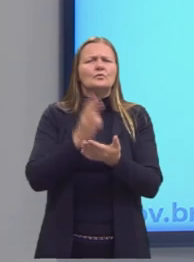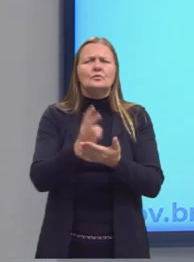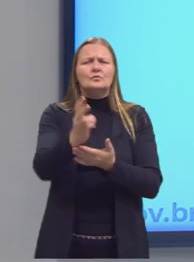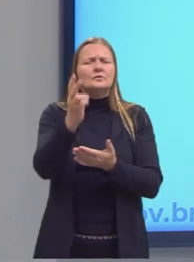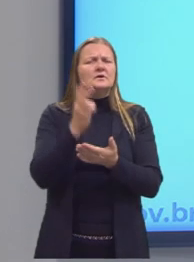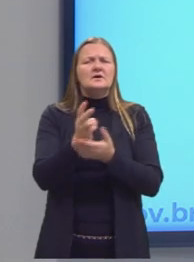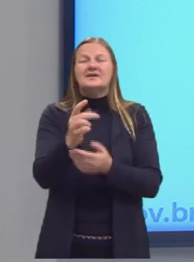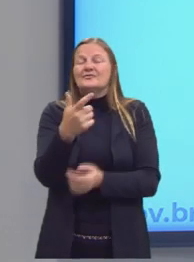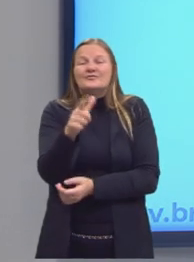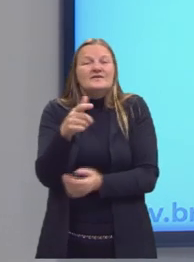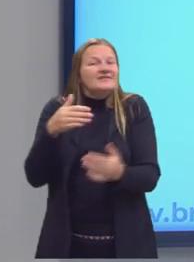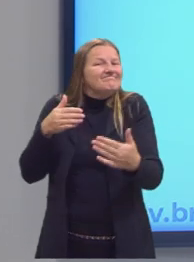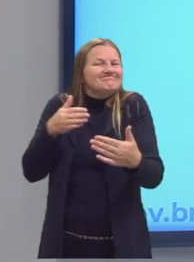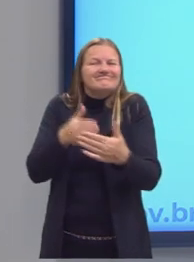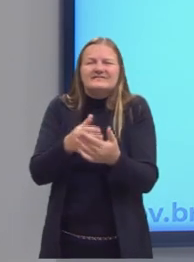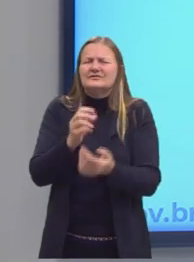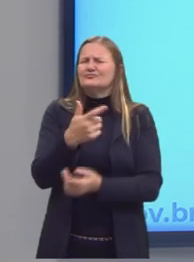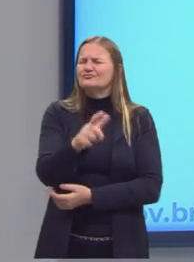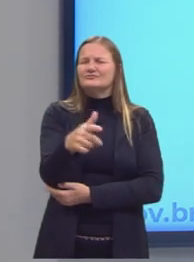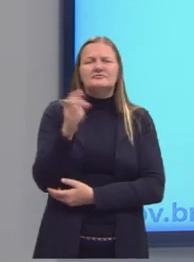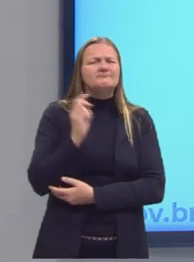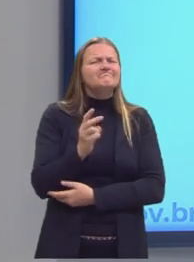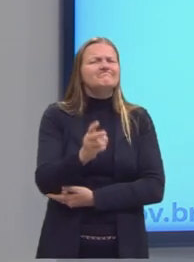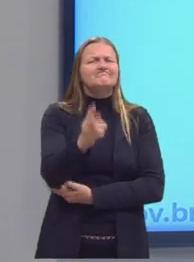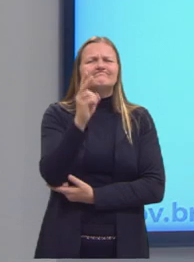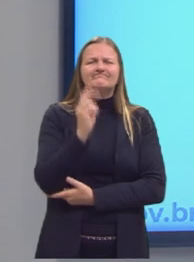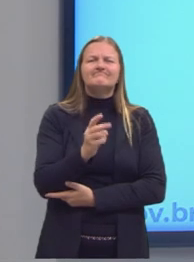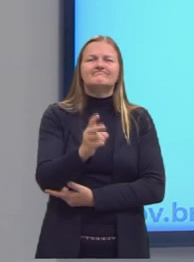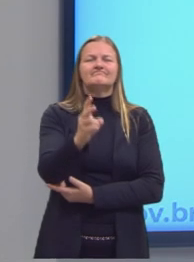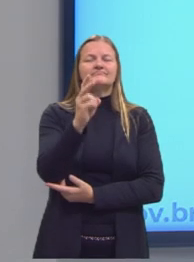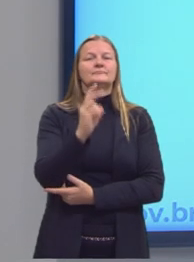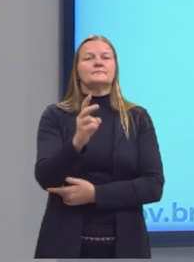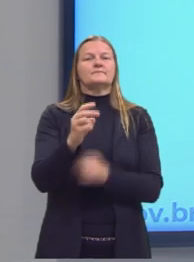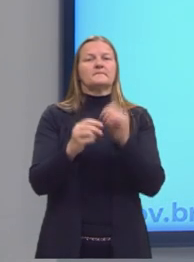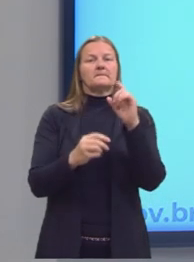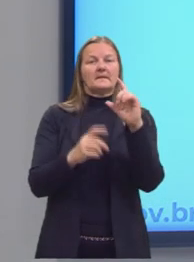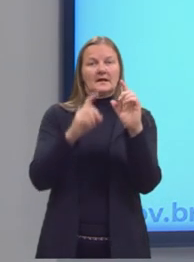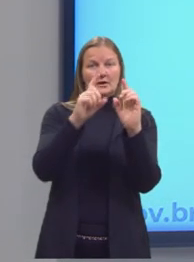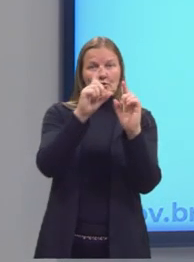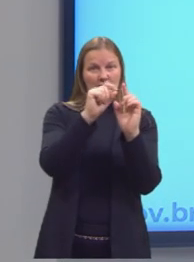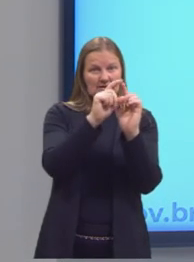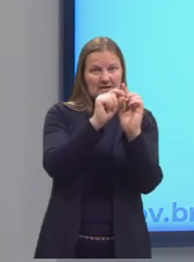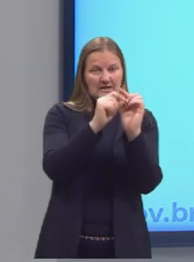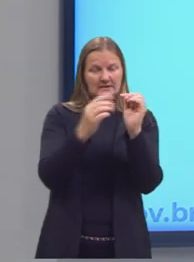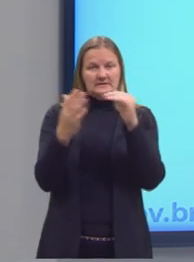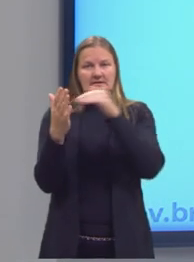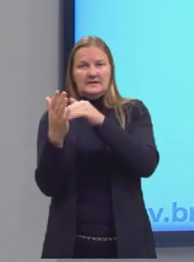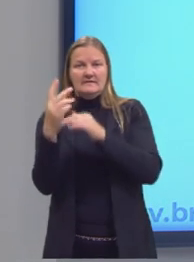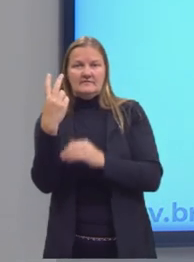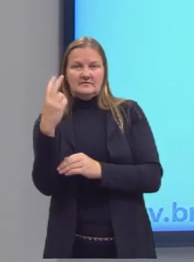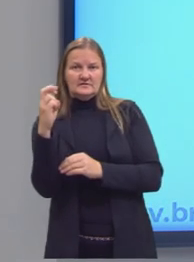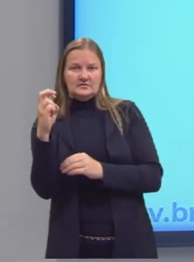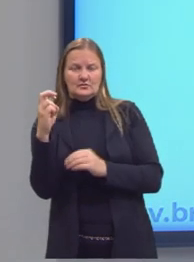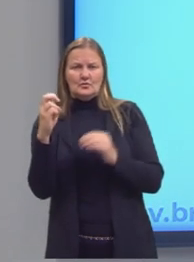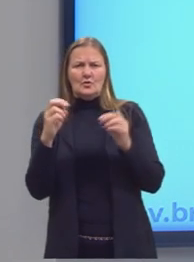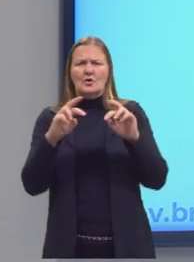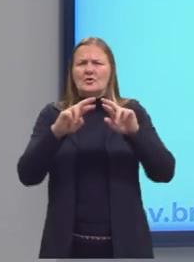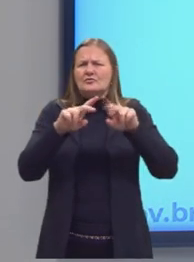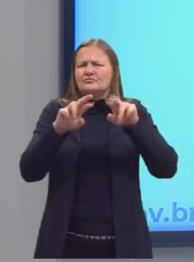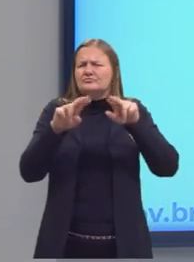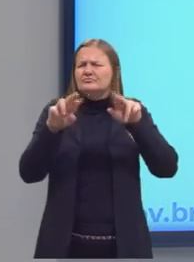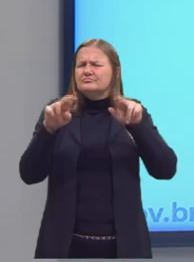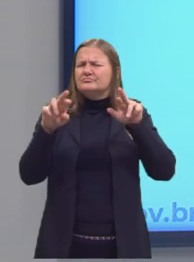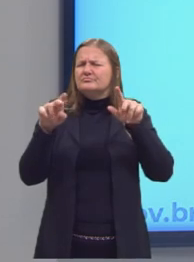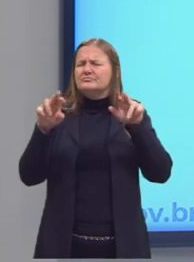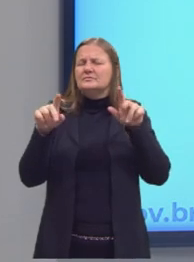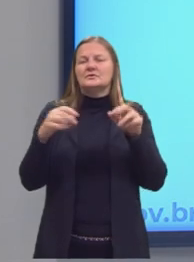infinitude de valores no intervalo. Porque aqui, entre o 10 e o 25, existem infinitos números.